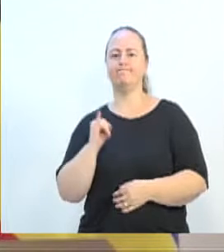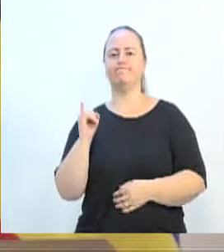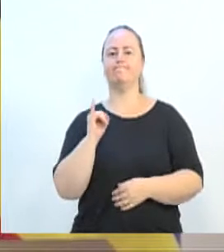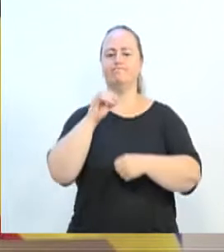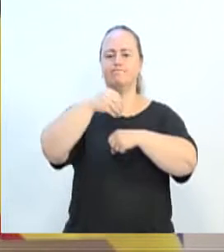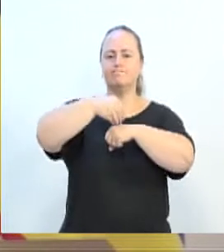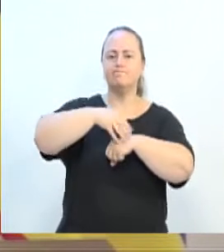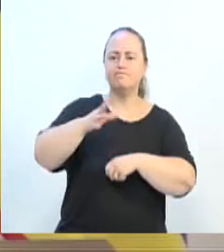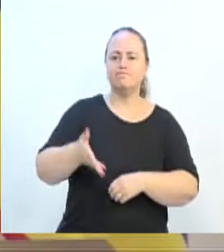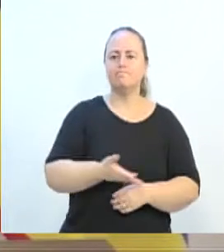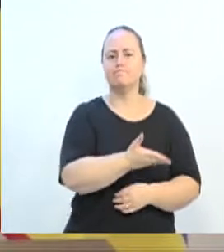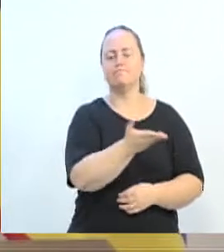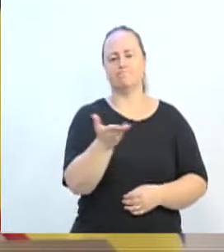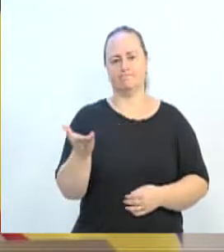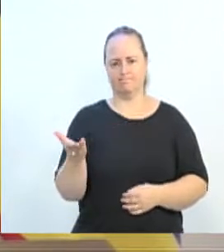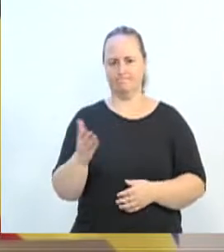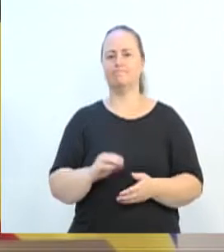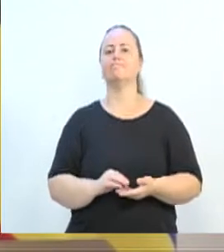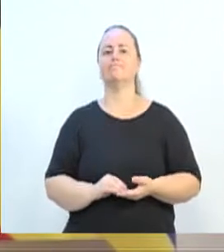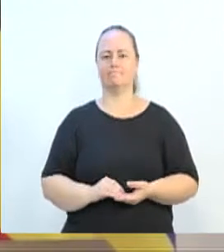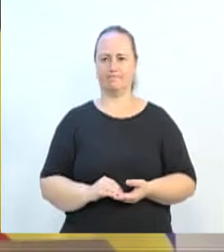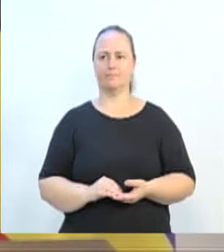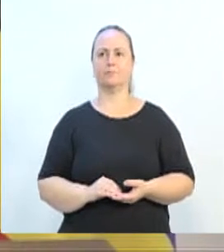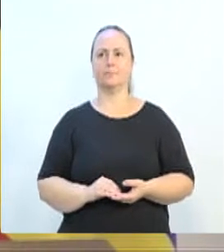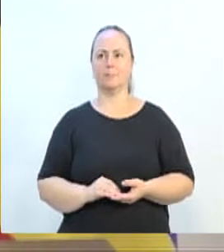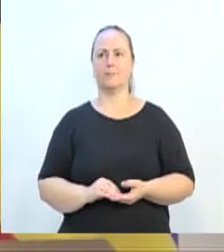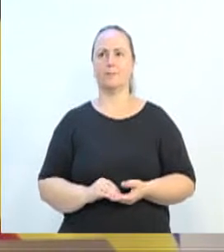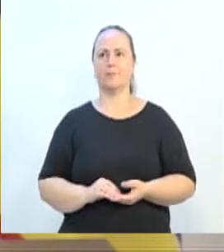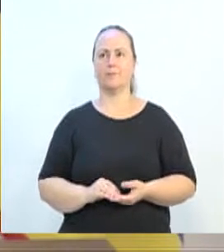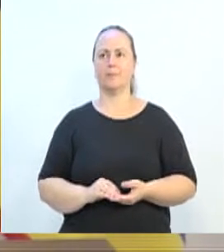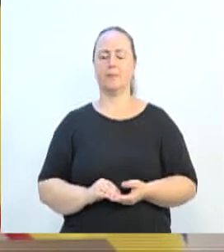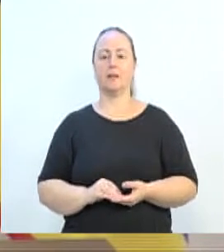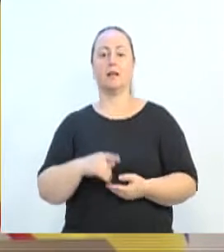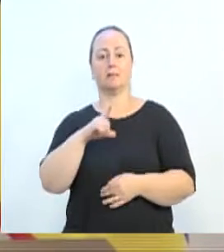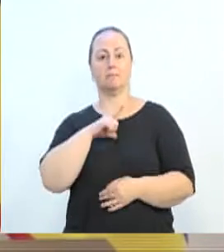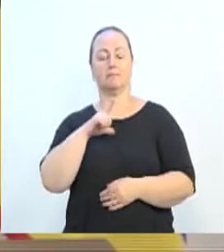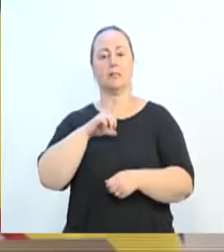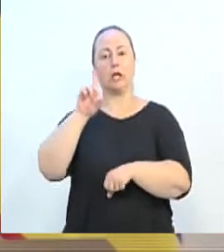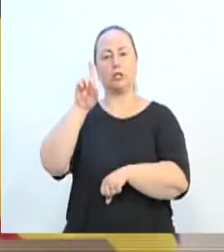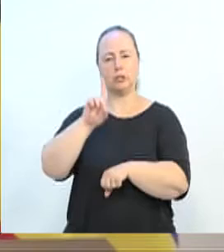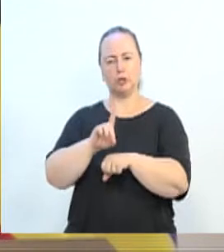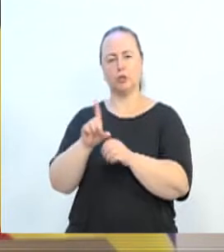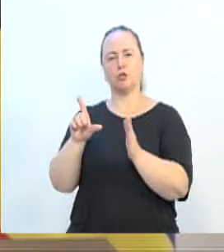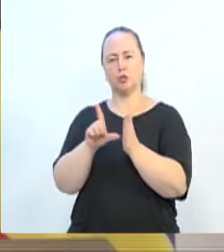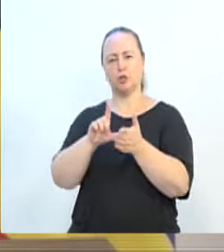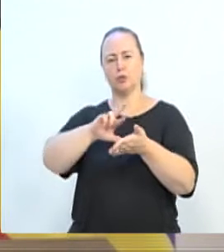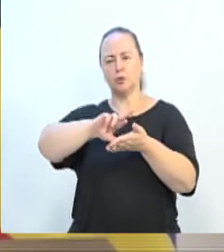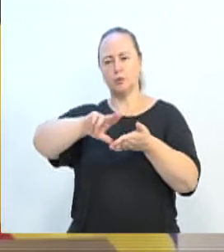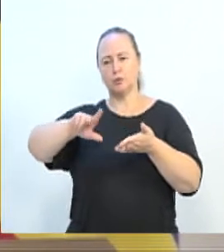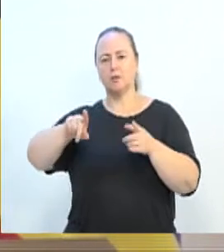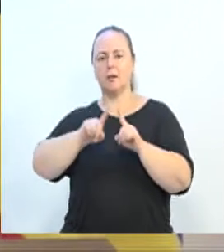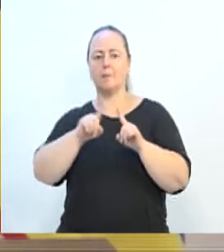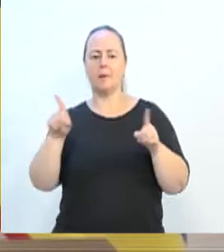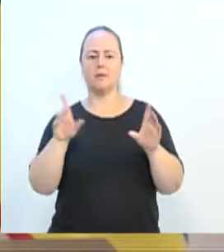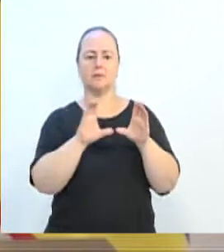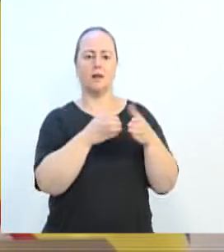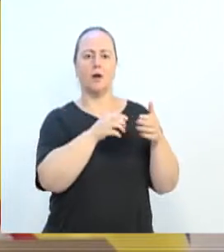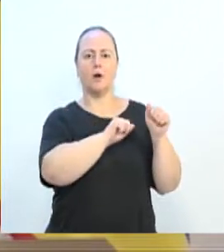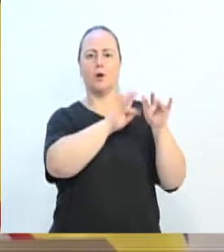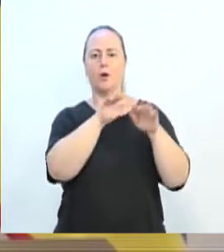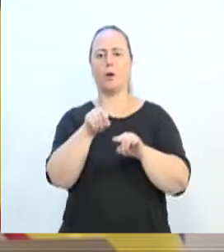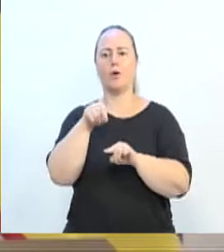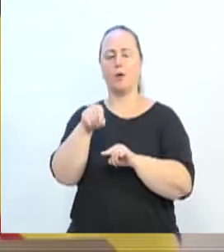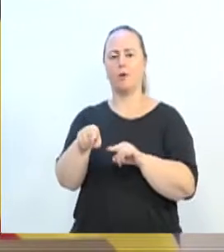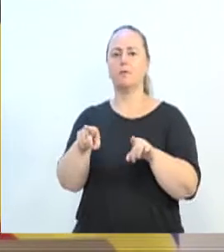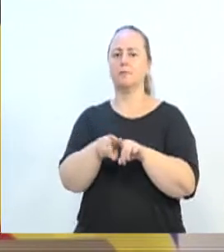comunidade, não só os proprietários do comércio, mas sim toda a comunidade da região da Nova Rússia, que